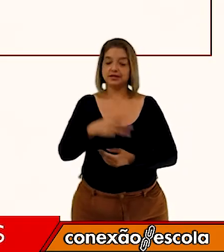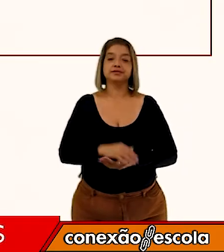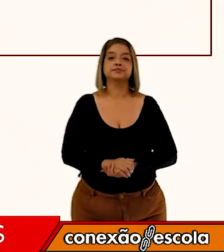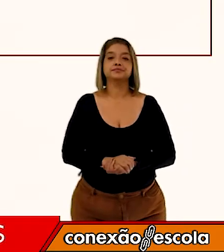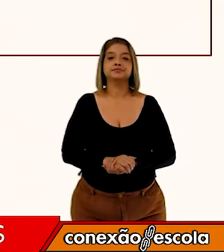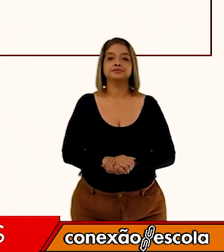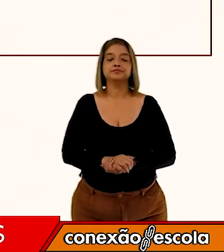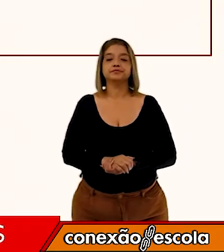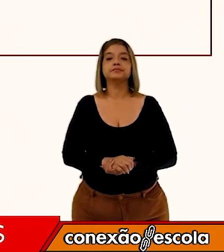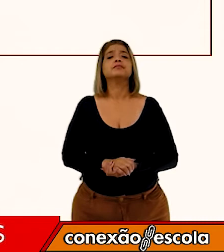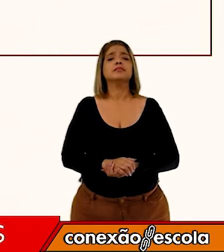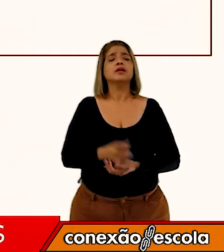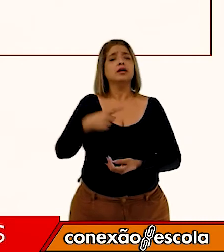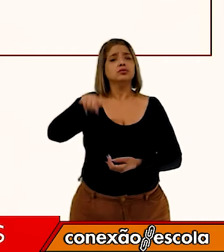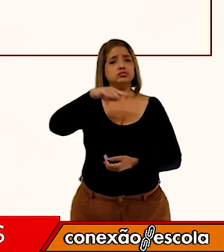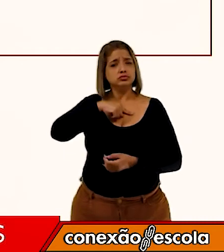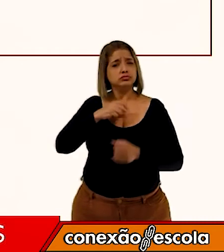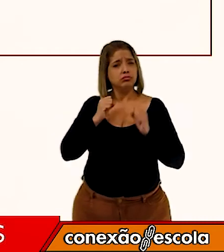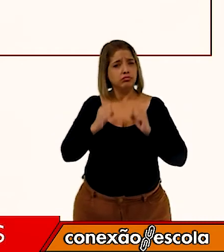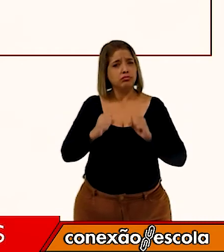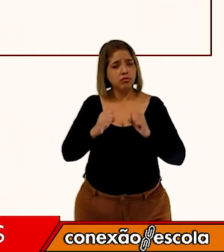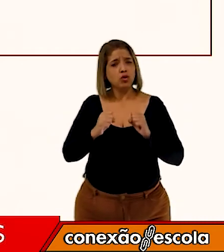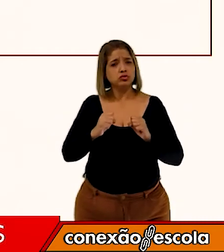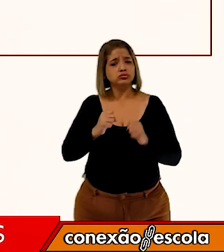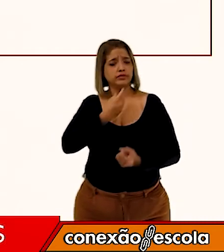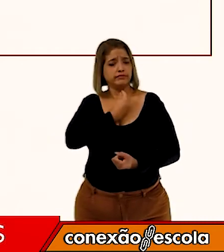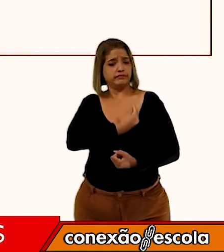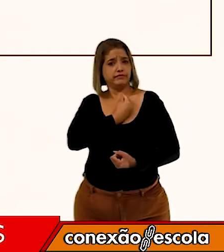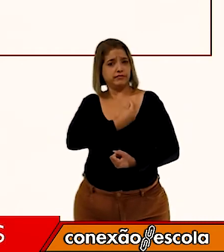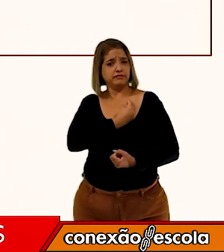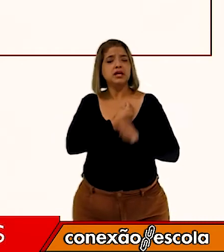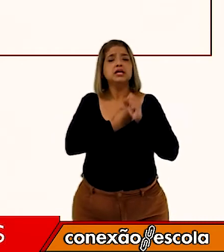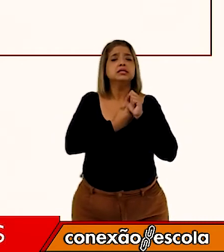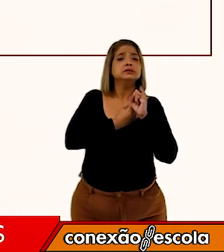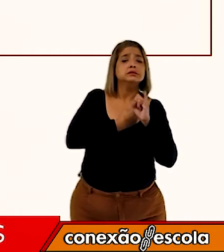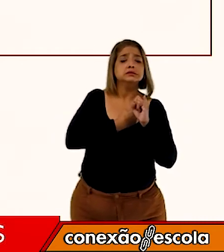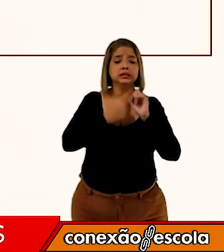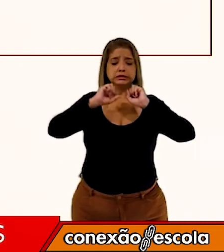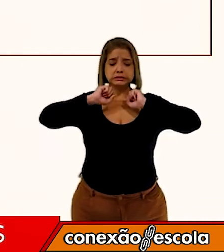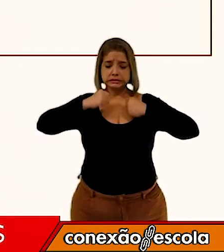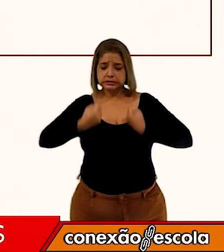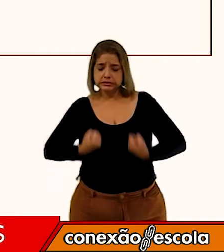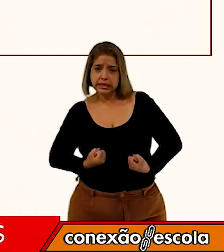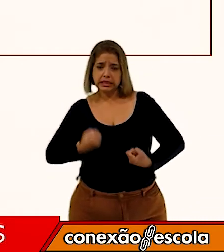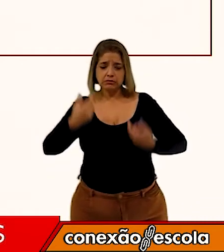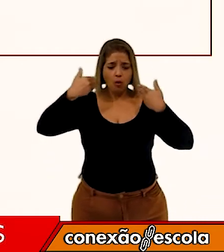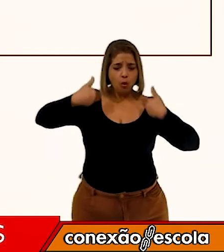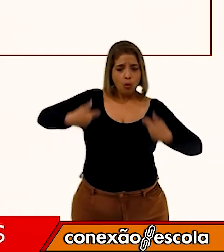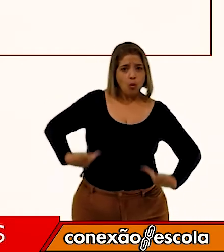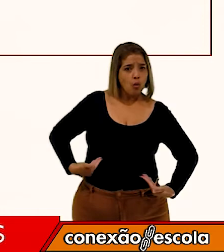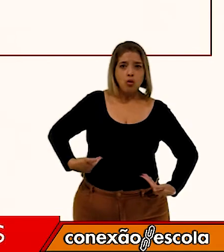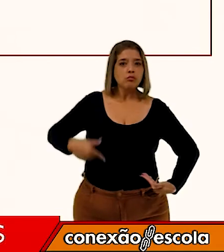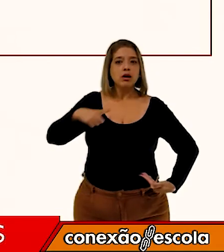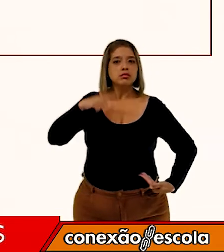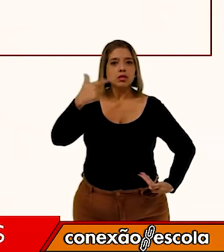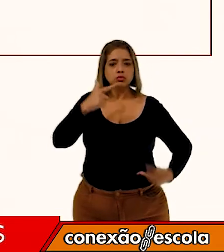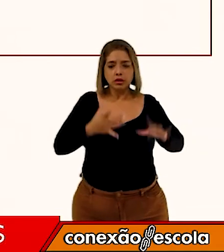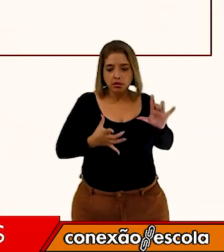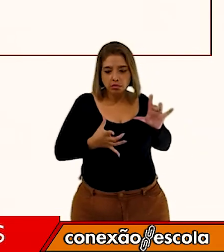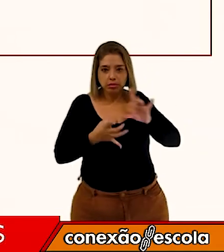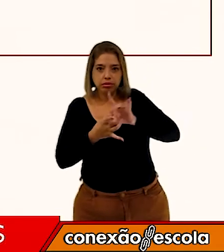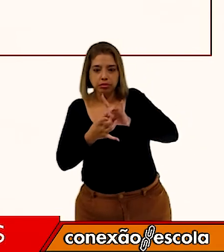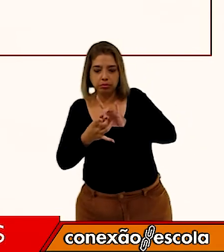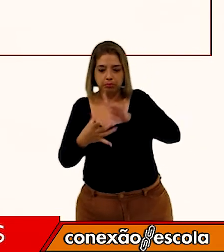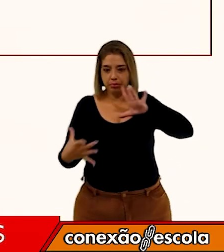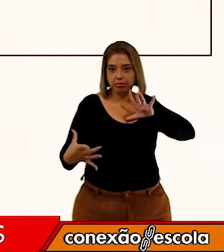que nós poderíamos sobreviver se esses sistemas do corpo humano não fossem integrados?